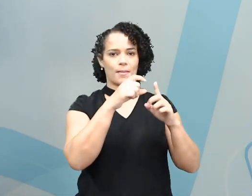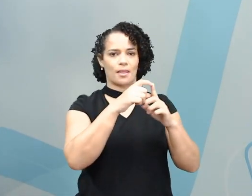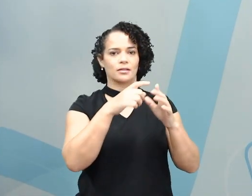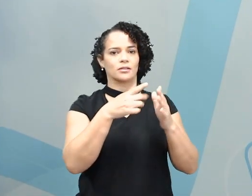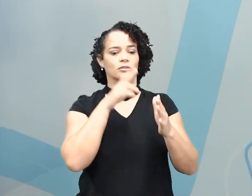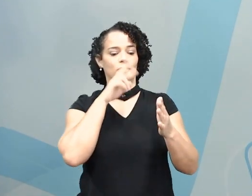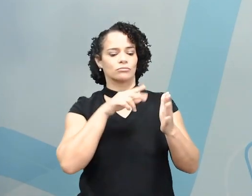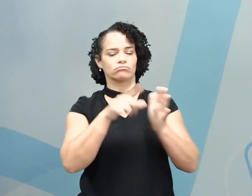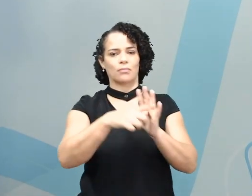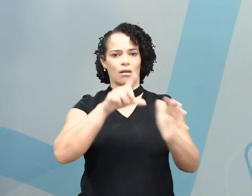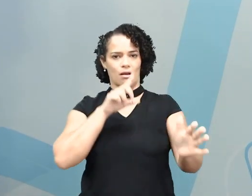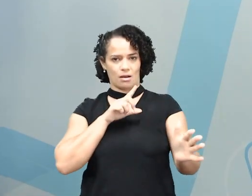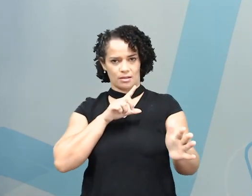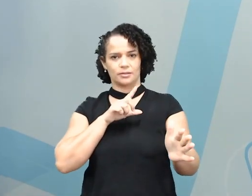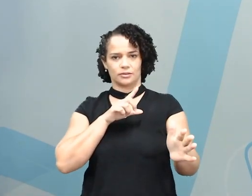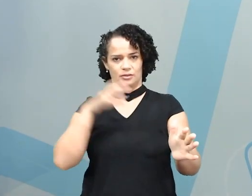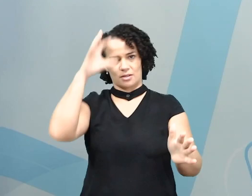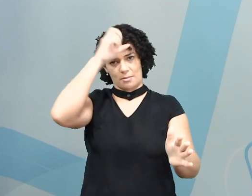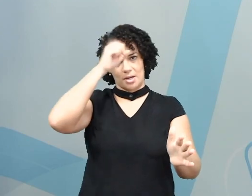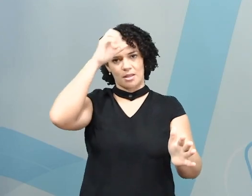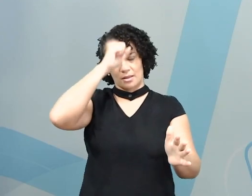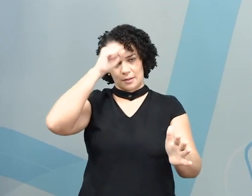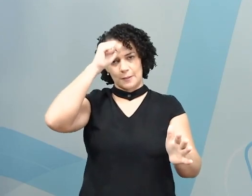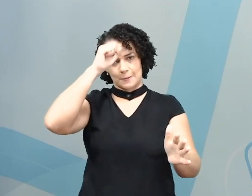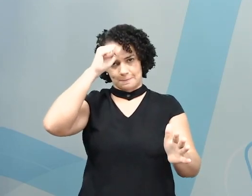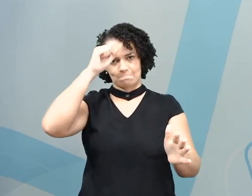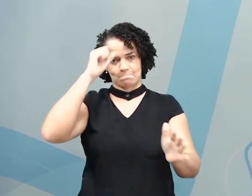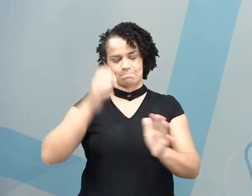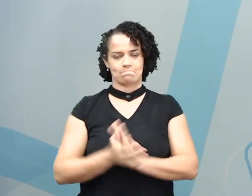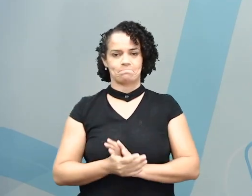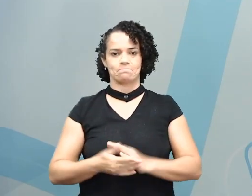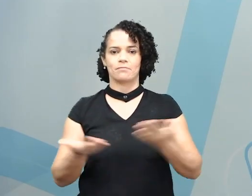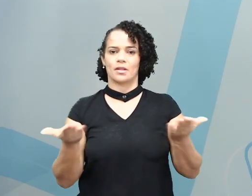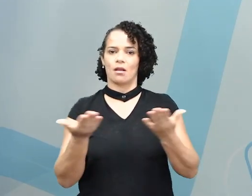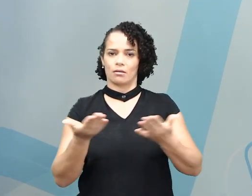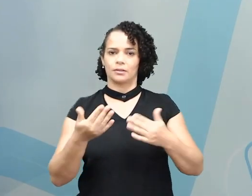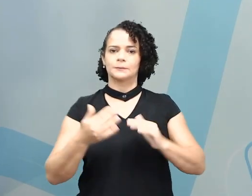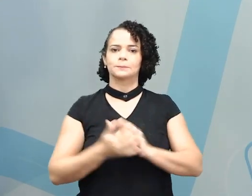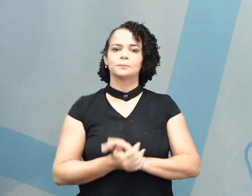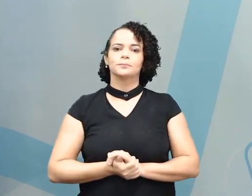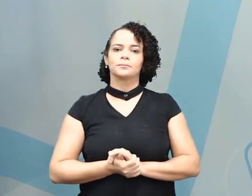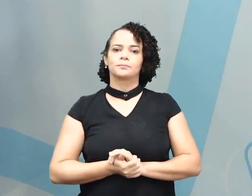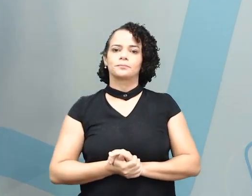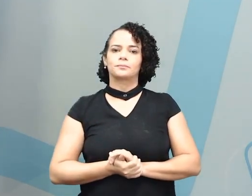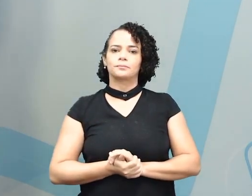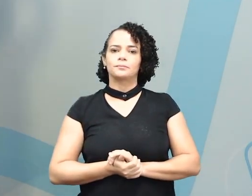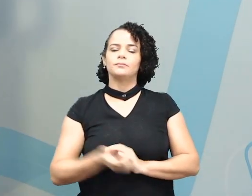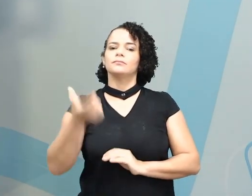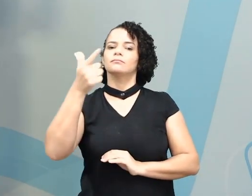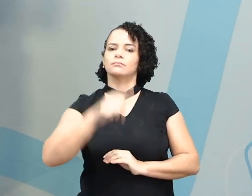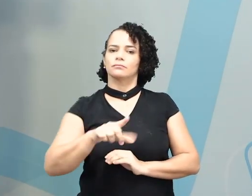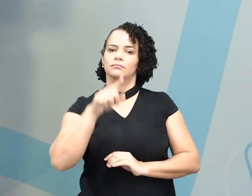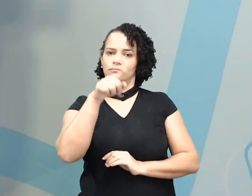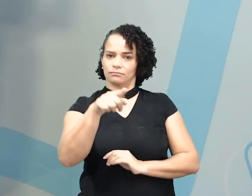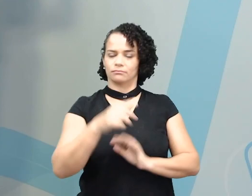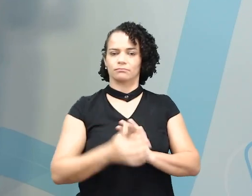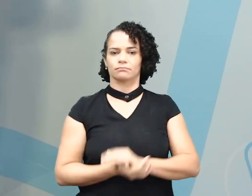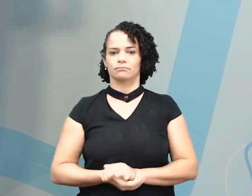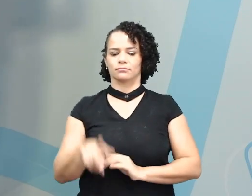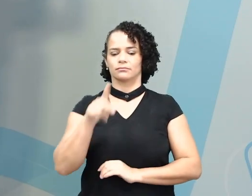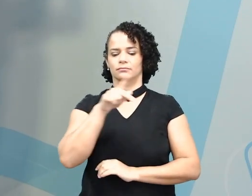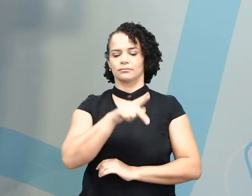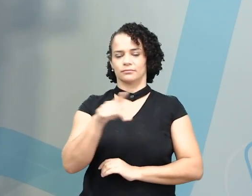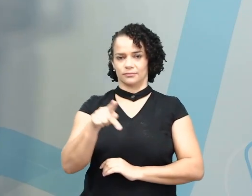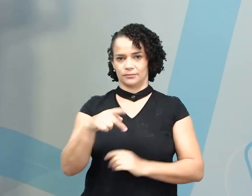anteriormente das nossas profissões aprendidas agora há pouco. Então, vamos repetir? Teacher,